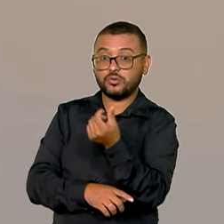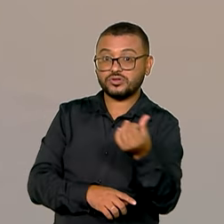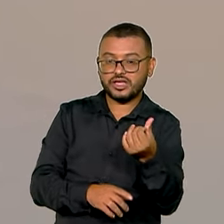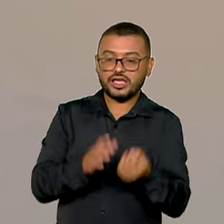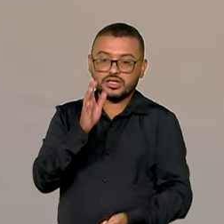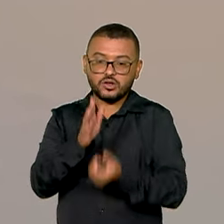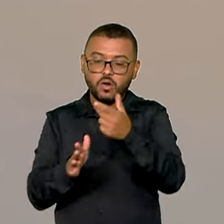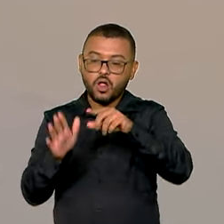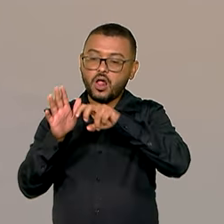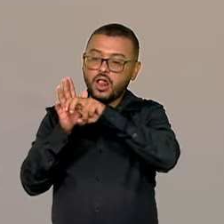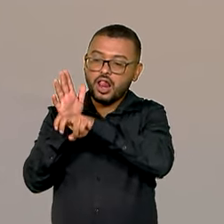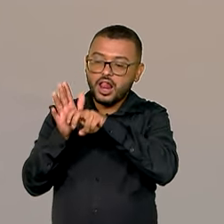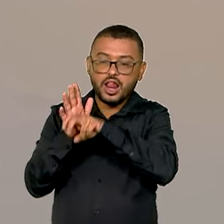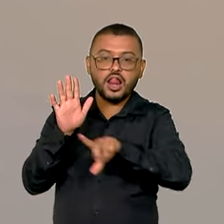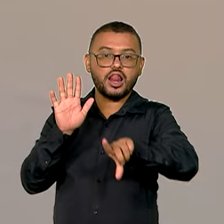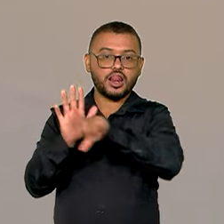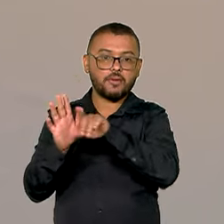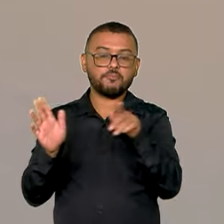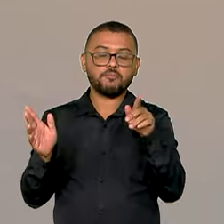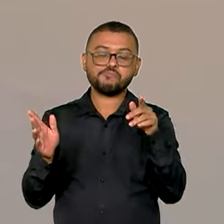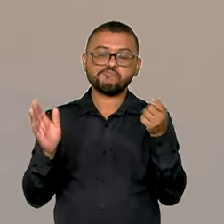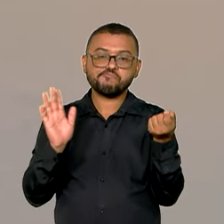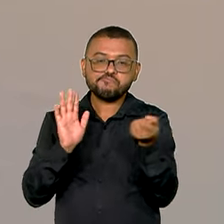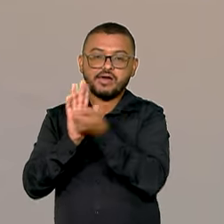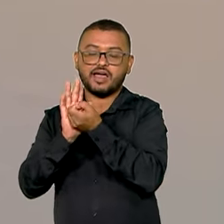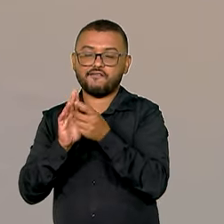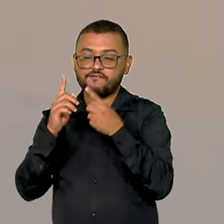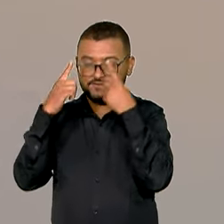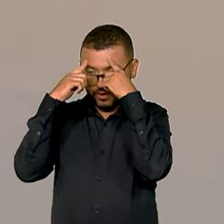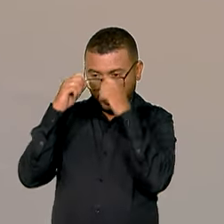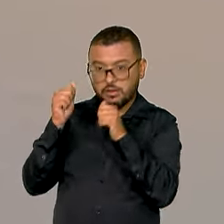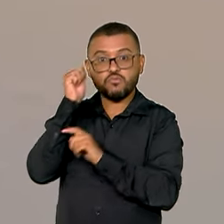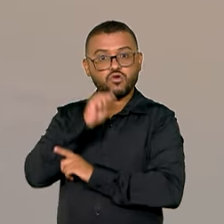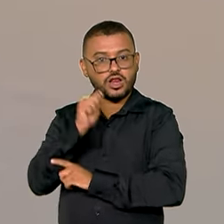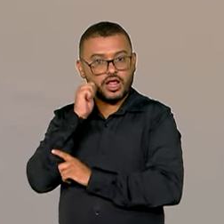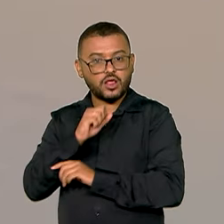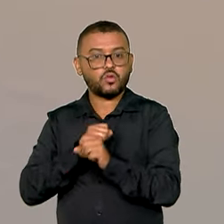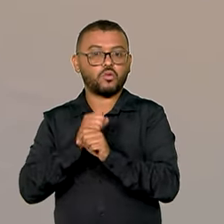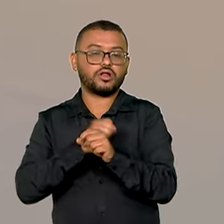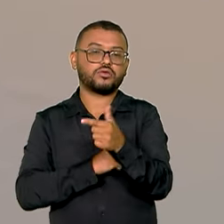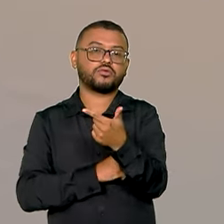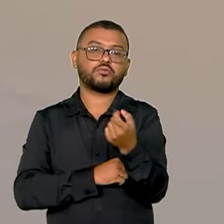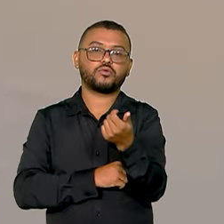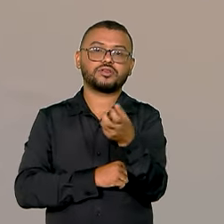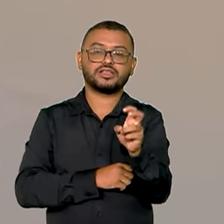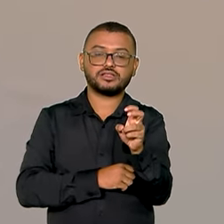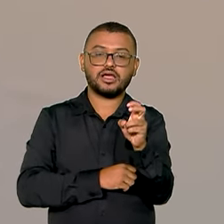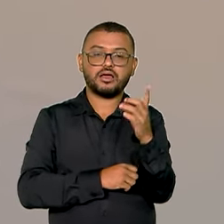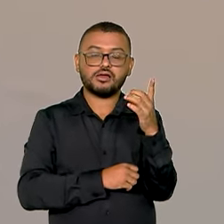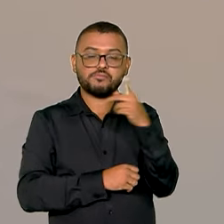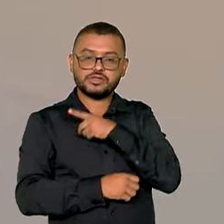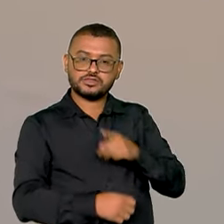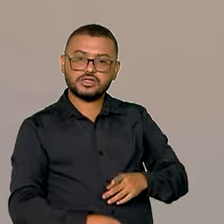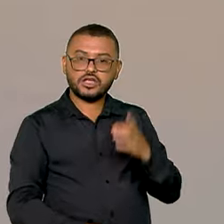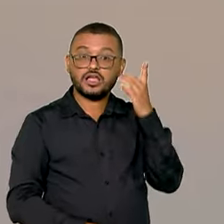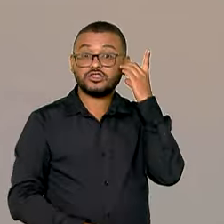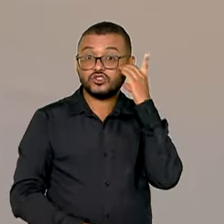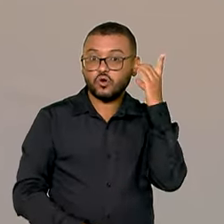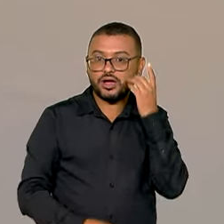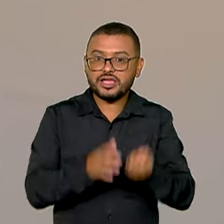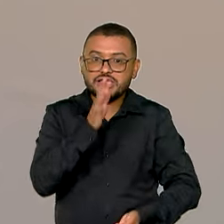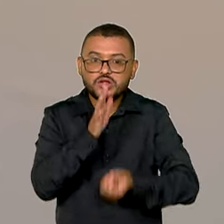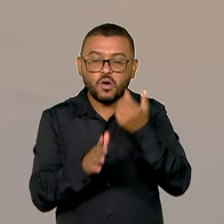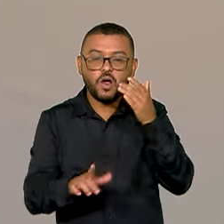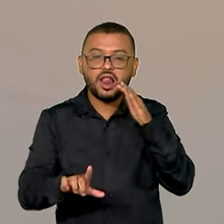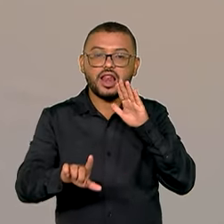Maria da Penha, um marco no combate à violência contra a mulher. Em 2015, a presidenta Dilma Rousseff sancionou a